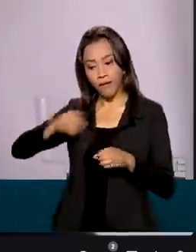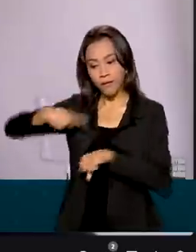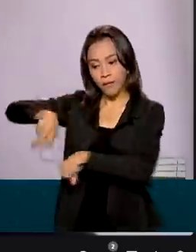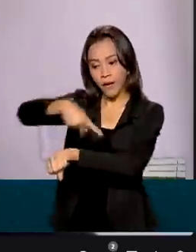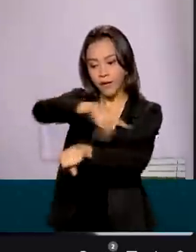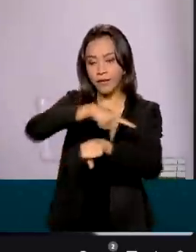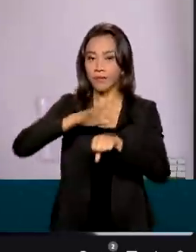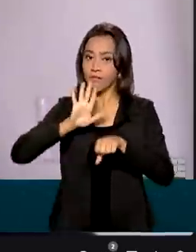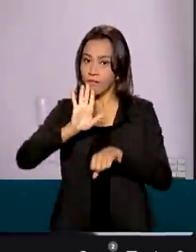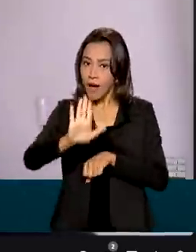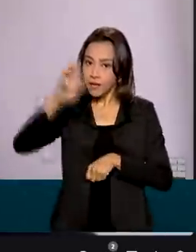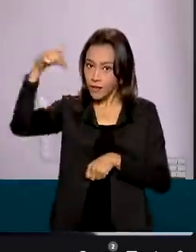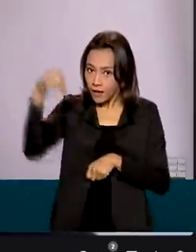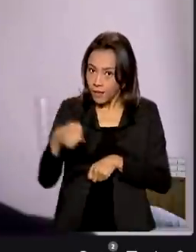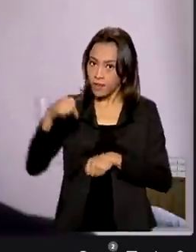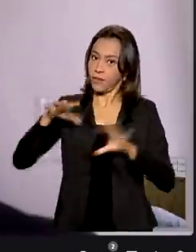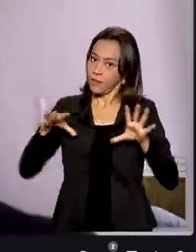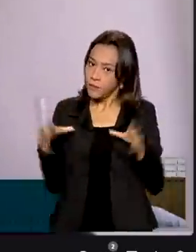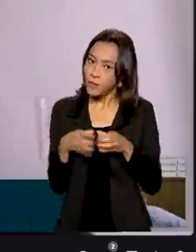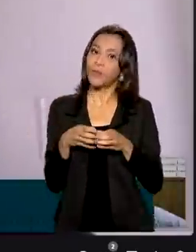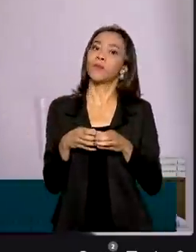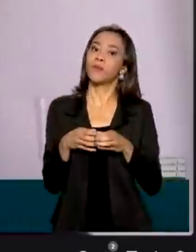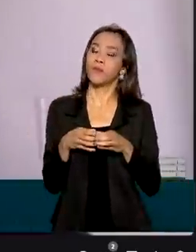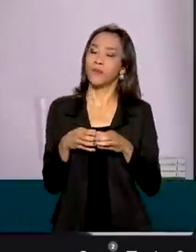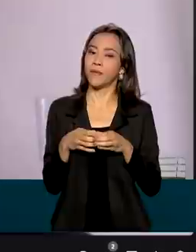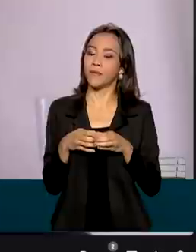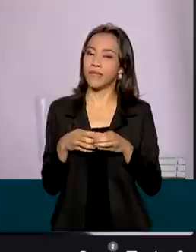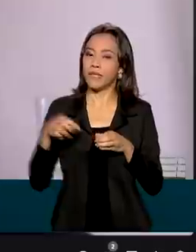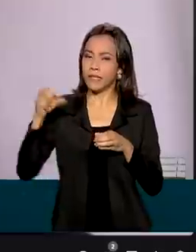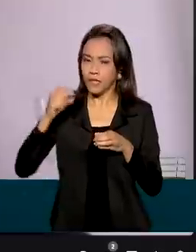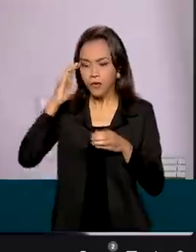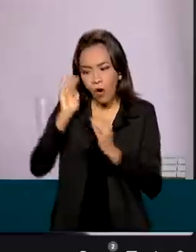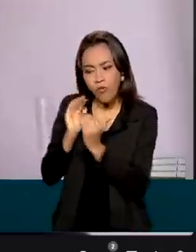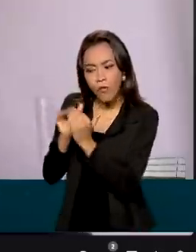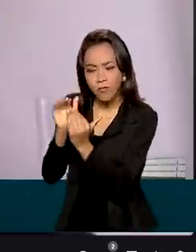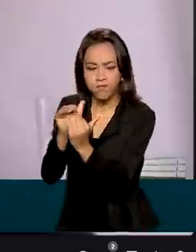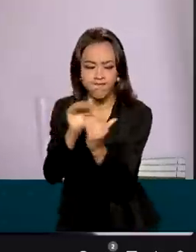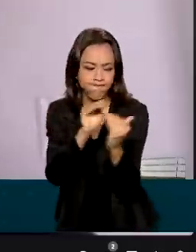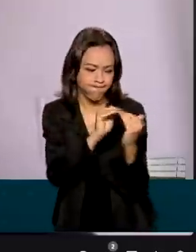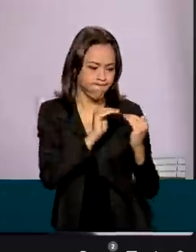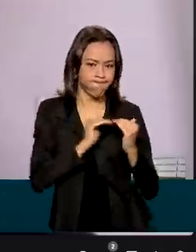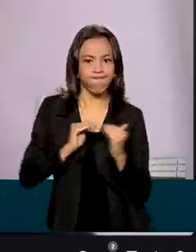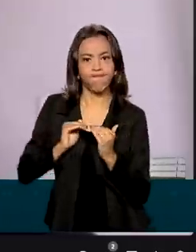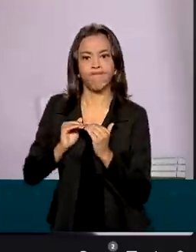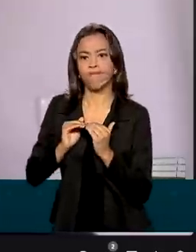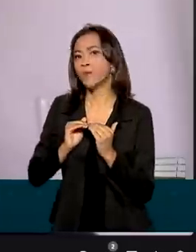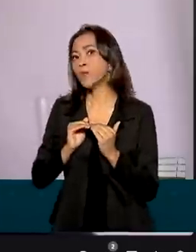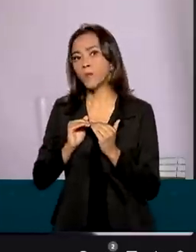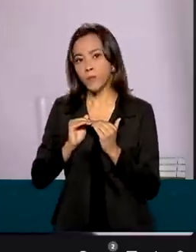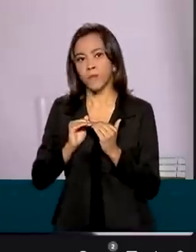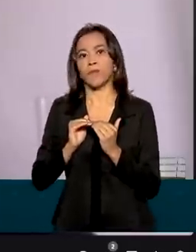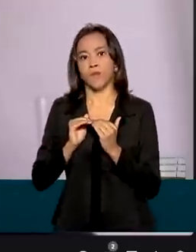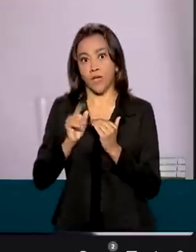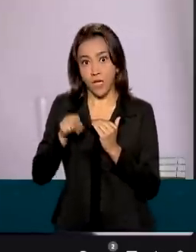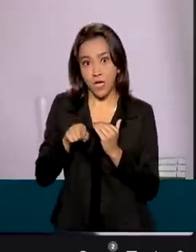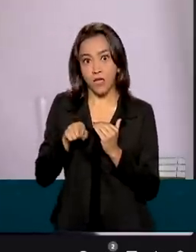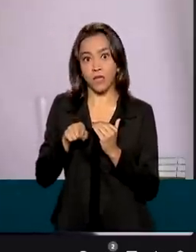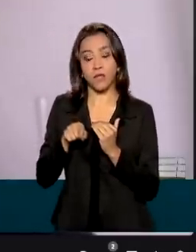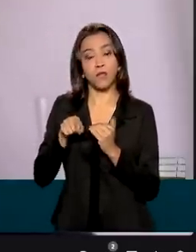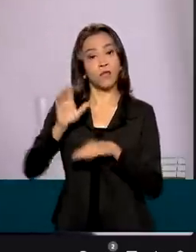o G20, ele encaminha, se chegar a consenso, ele encaminha